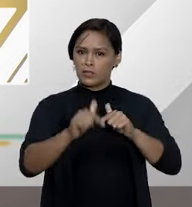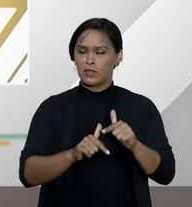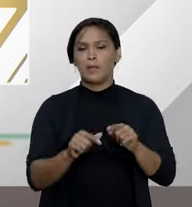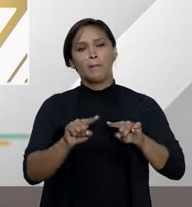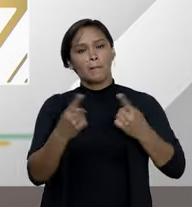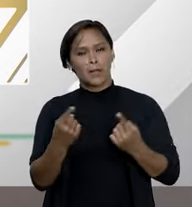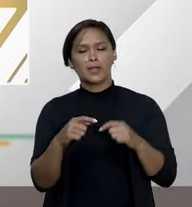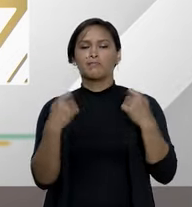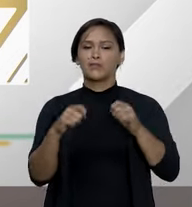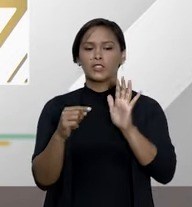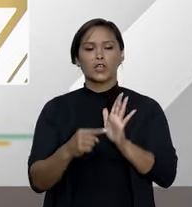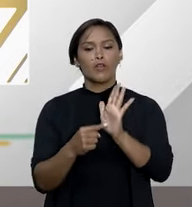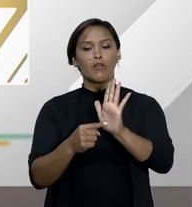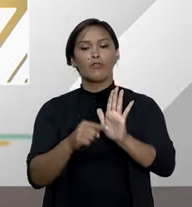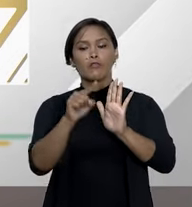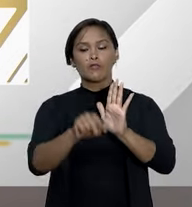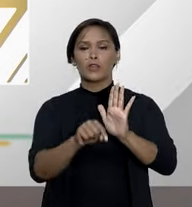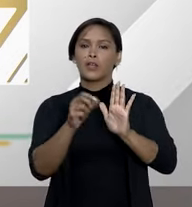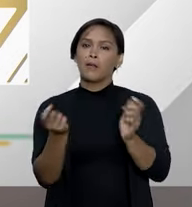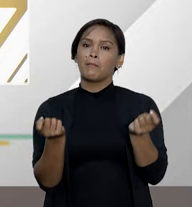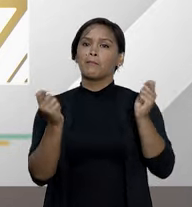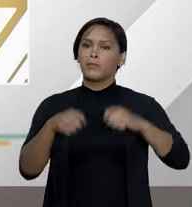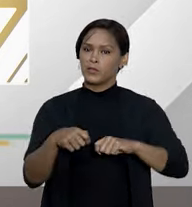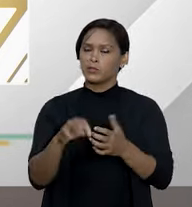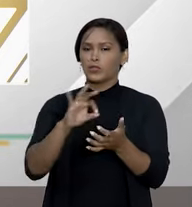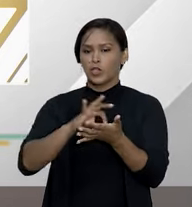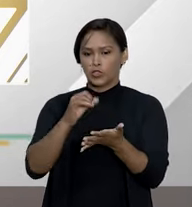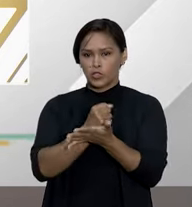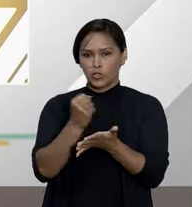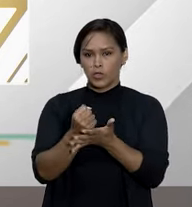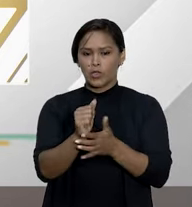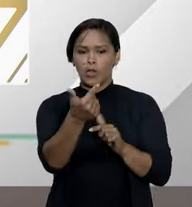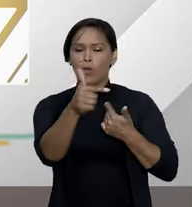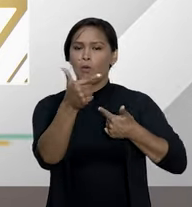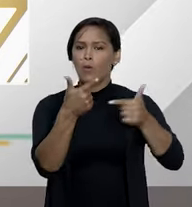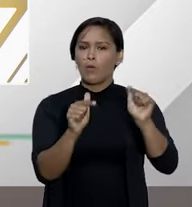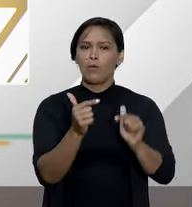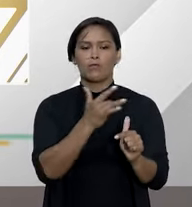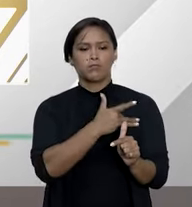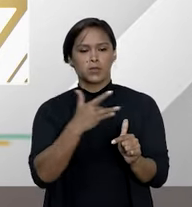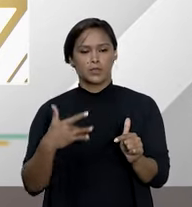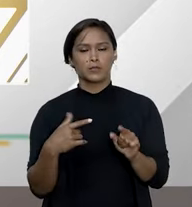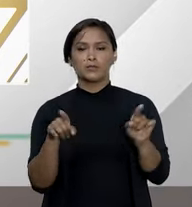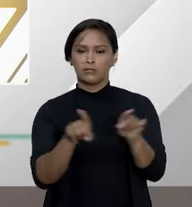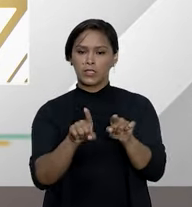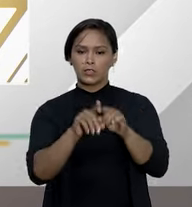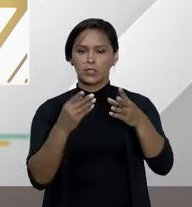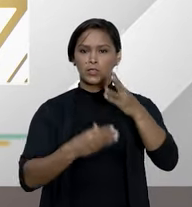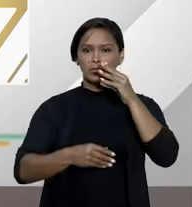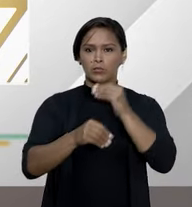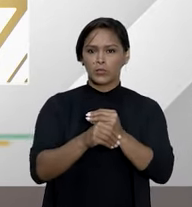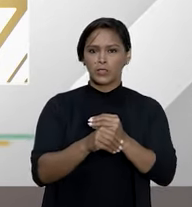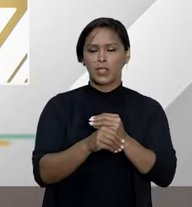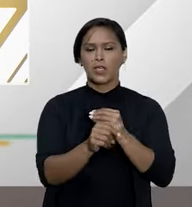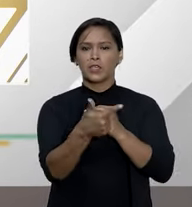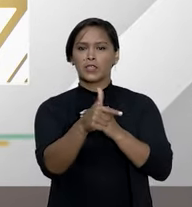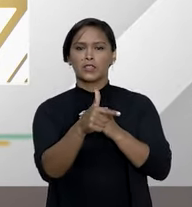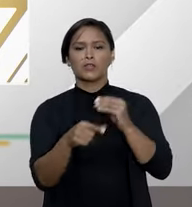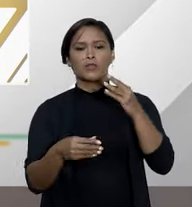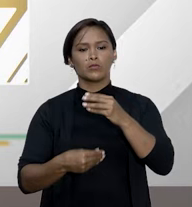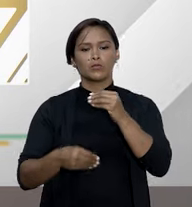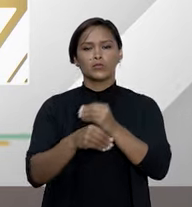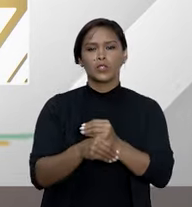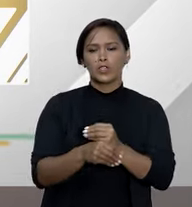deve ser oferecido ao beneficiário a possibilidade de contratar um outro plano em cumprimento ou sem o cumprimento dos